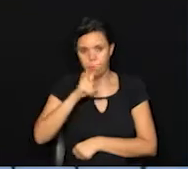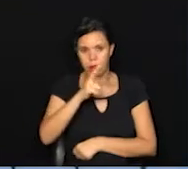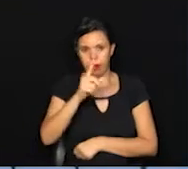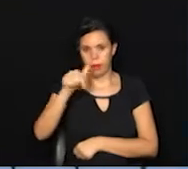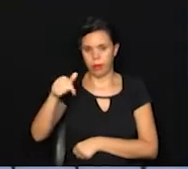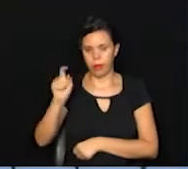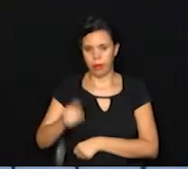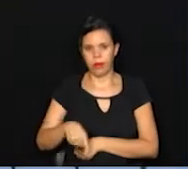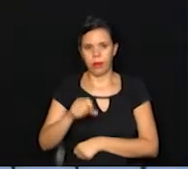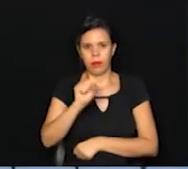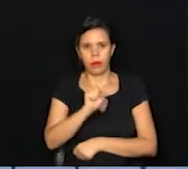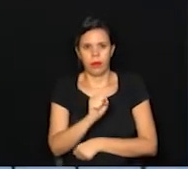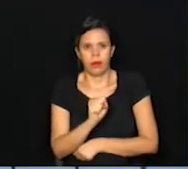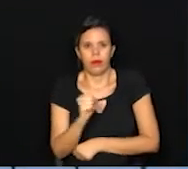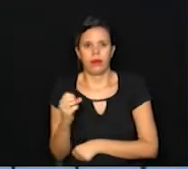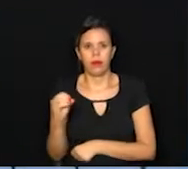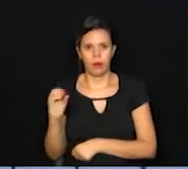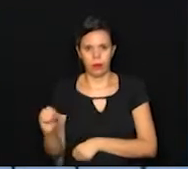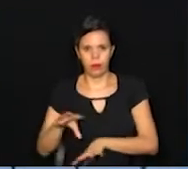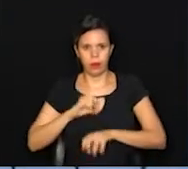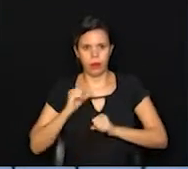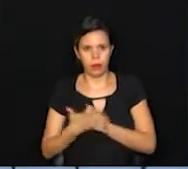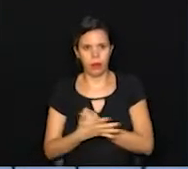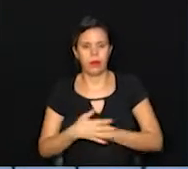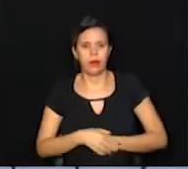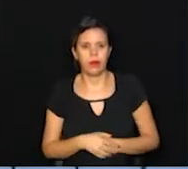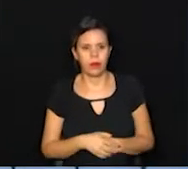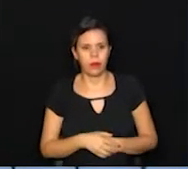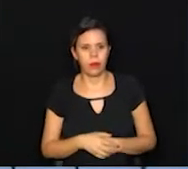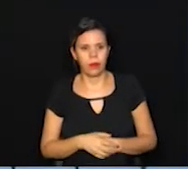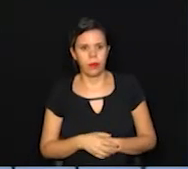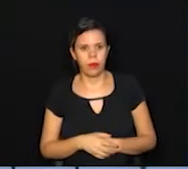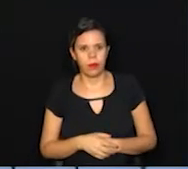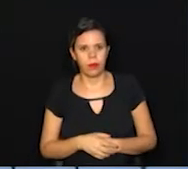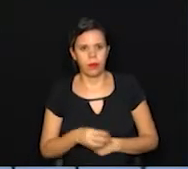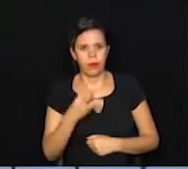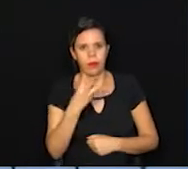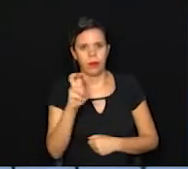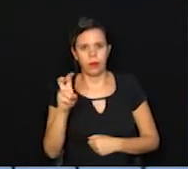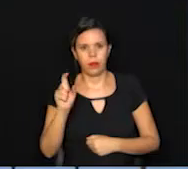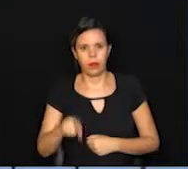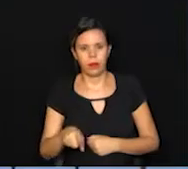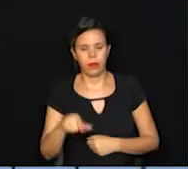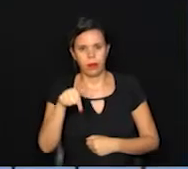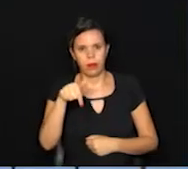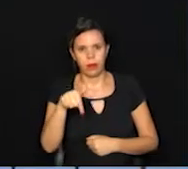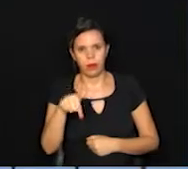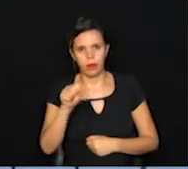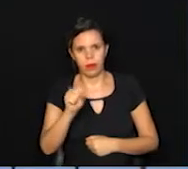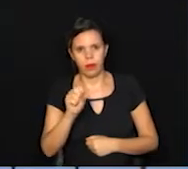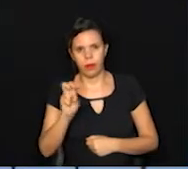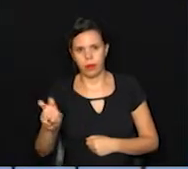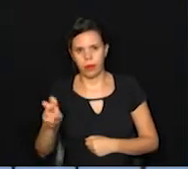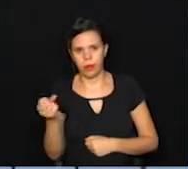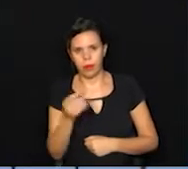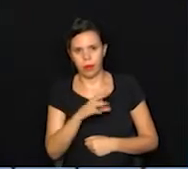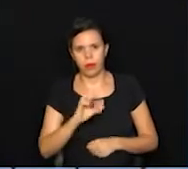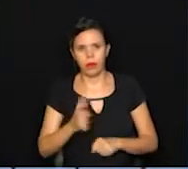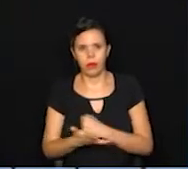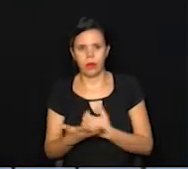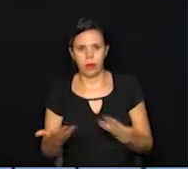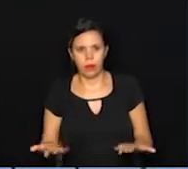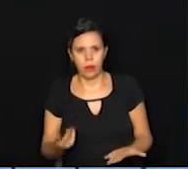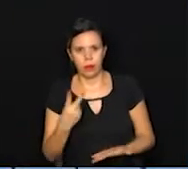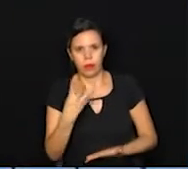.808 casos da Covid-19. São 35.785 novos casos